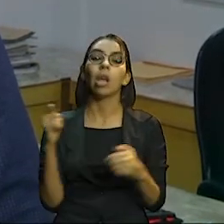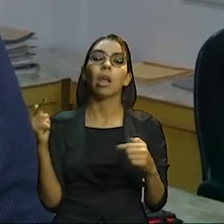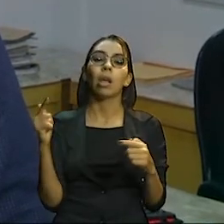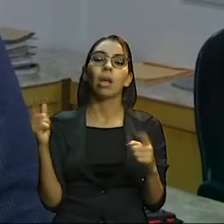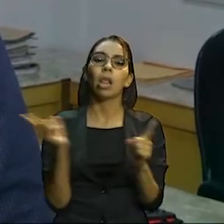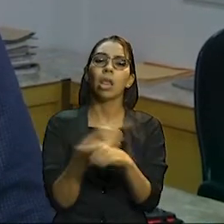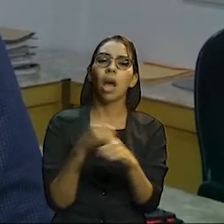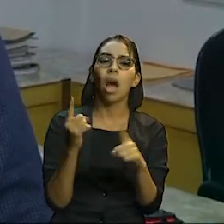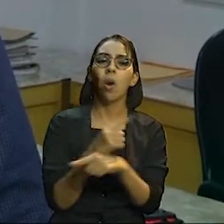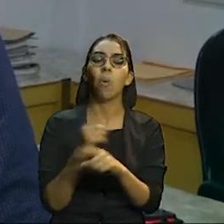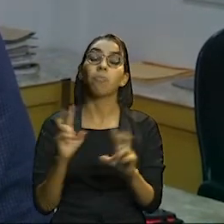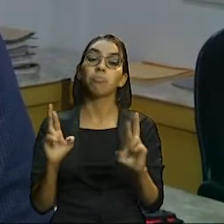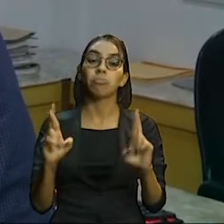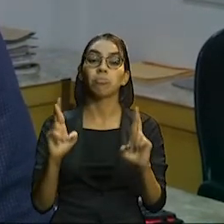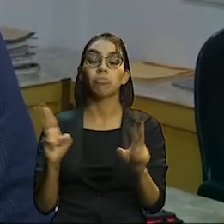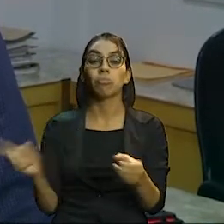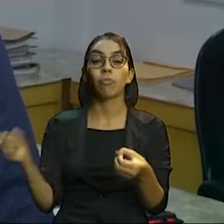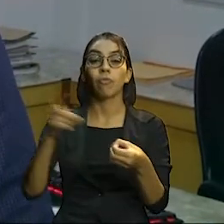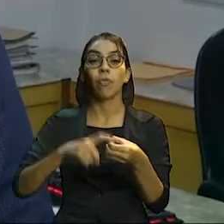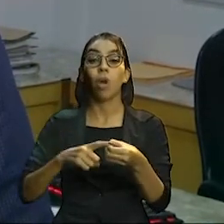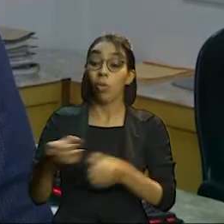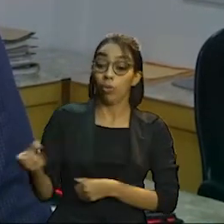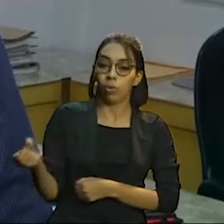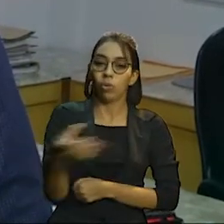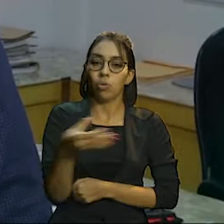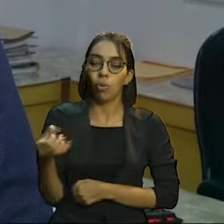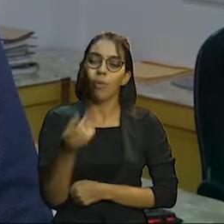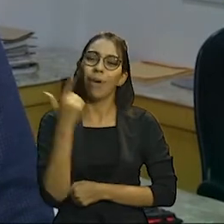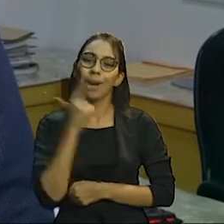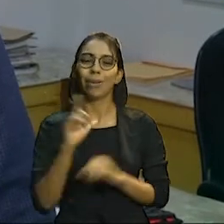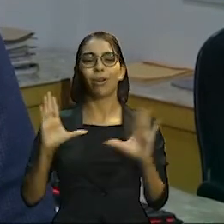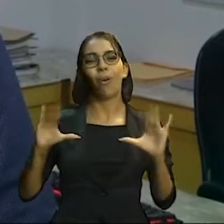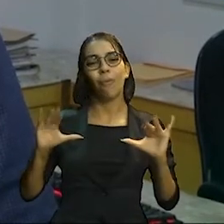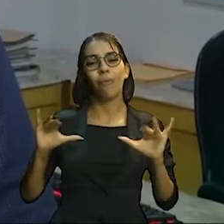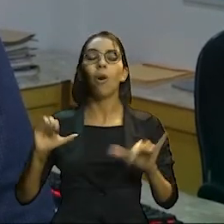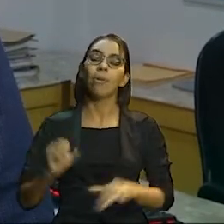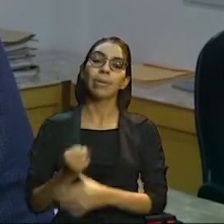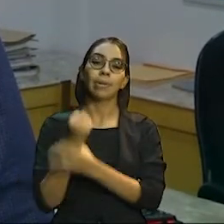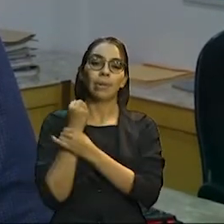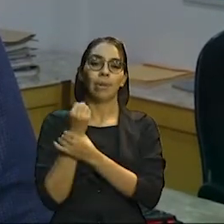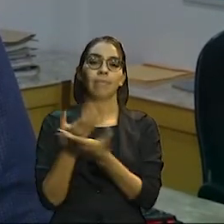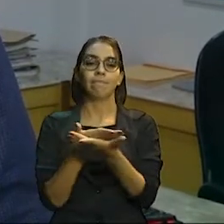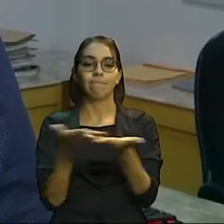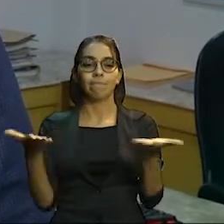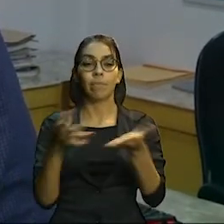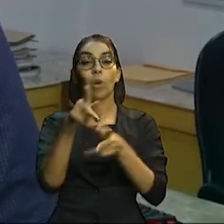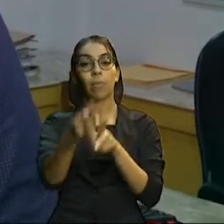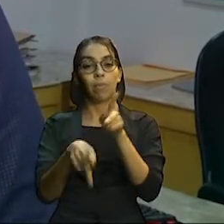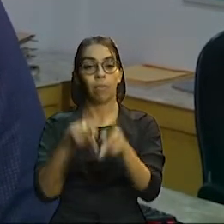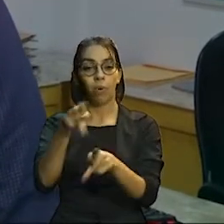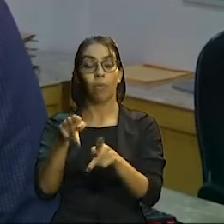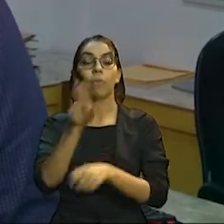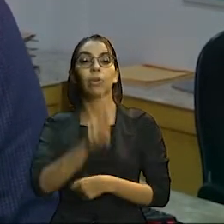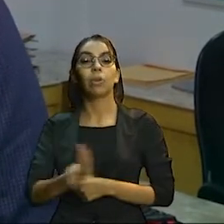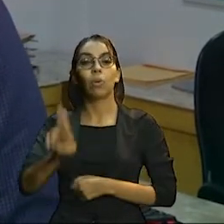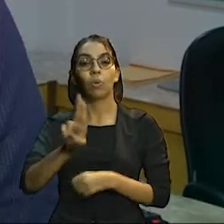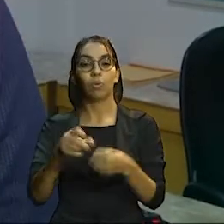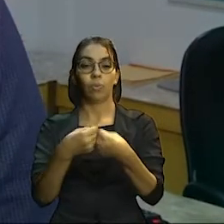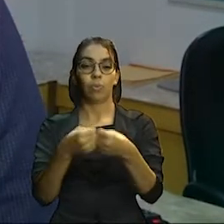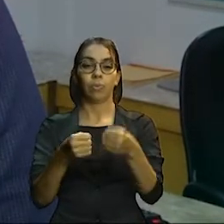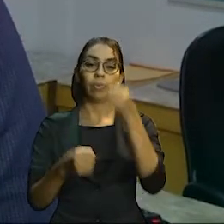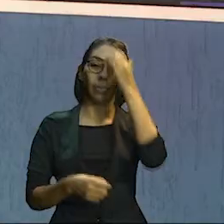esperamos o ingresso de 100 veículos novos para dar mais conforto e mais segurança para o usuário do sistema de transporte de Fortaleza.